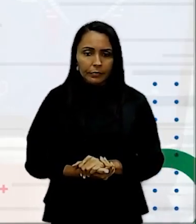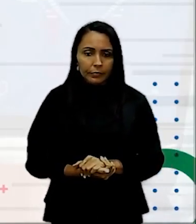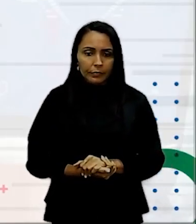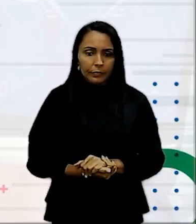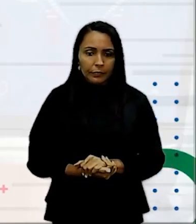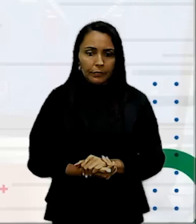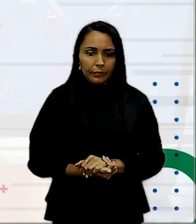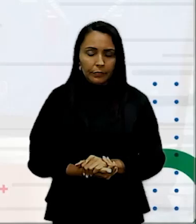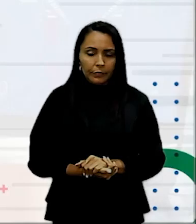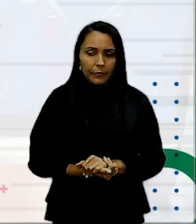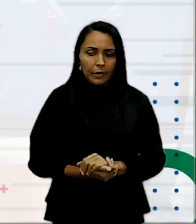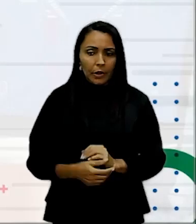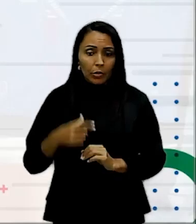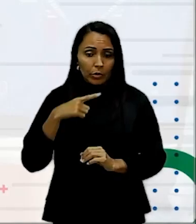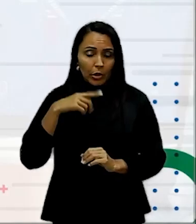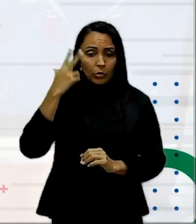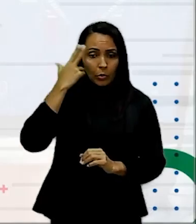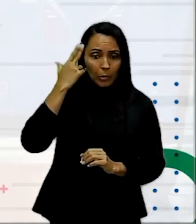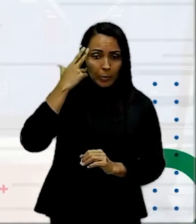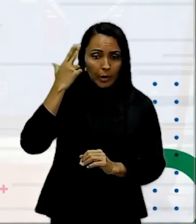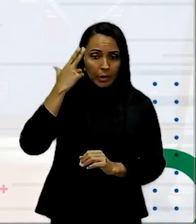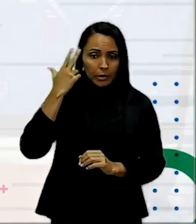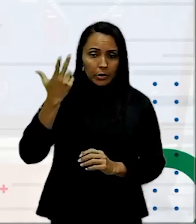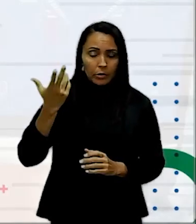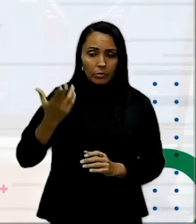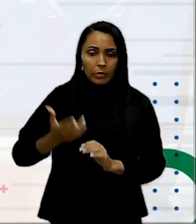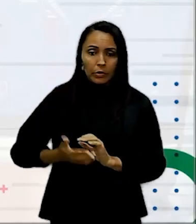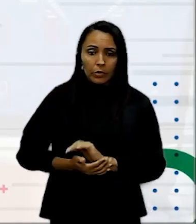Eu tenho geralmente Uma logo aqui